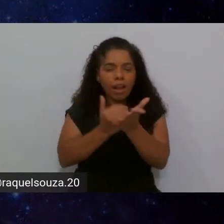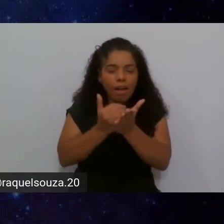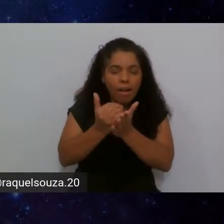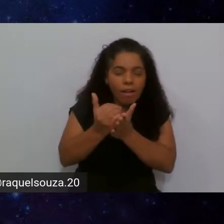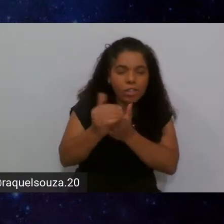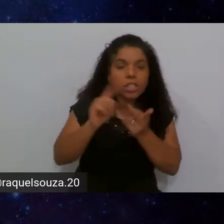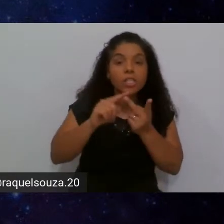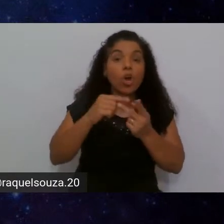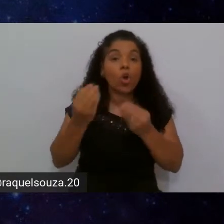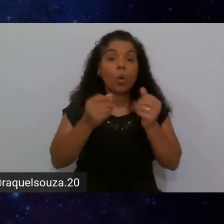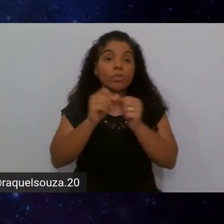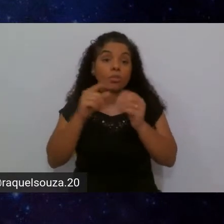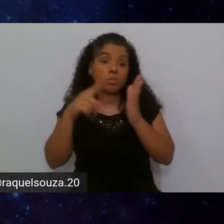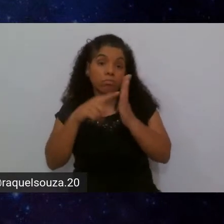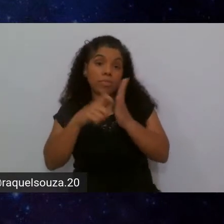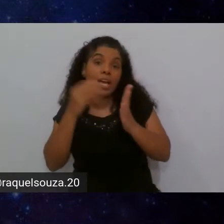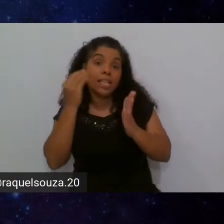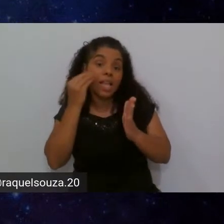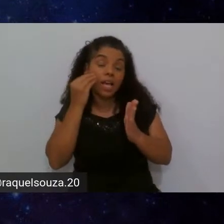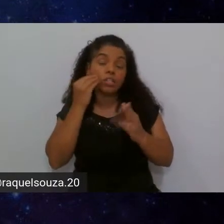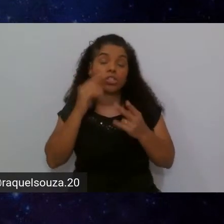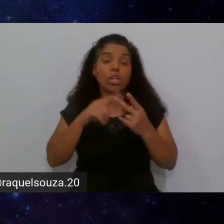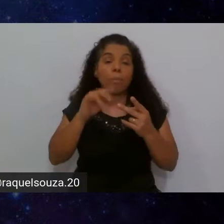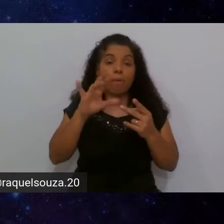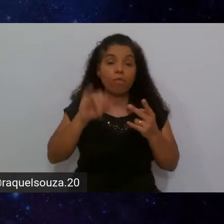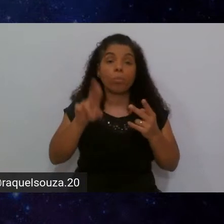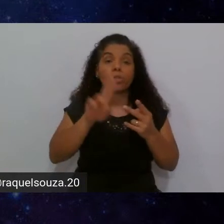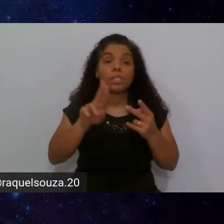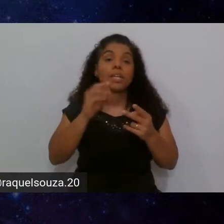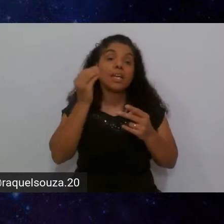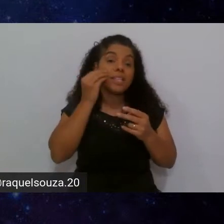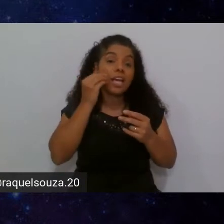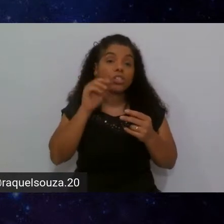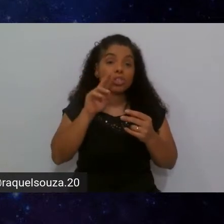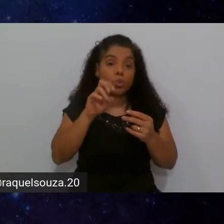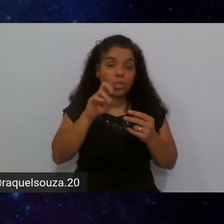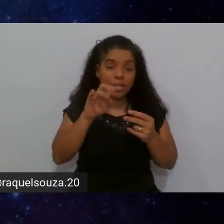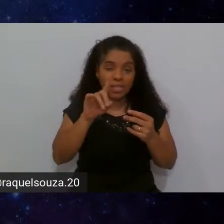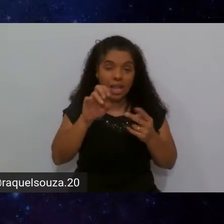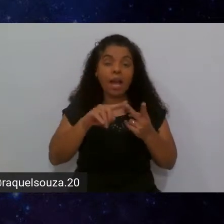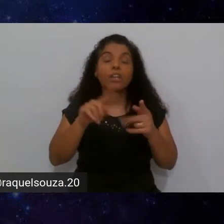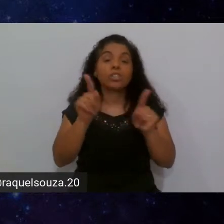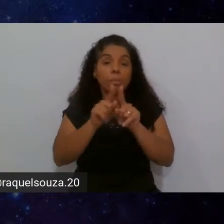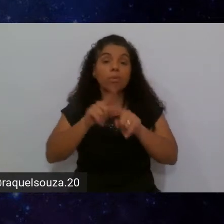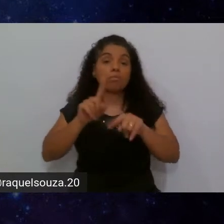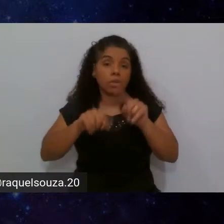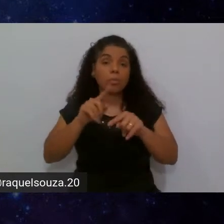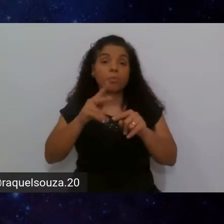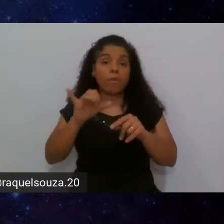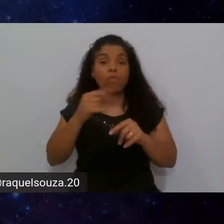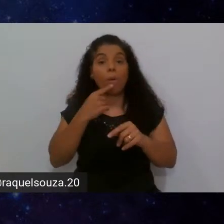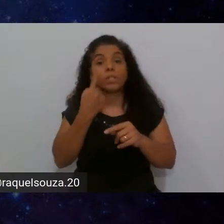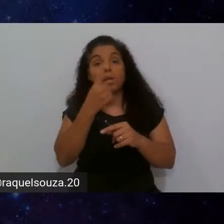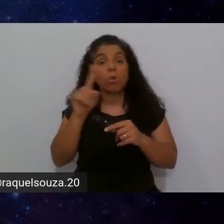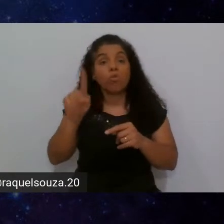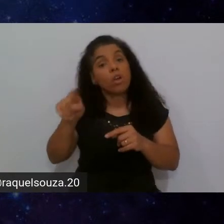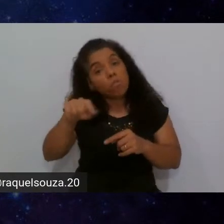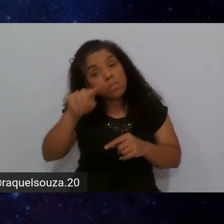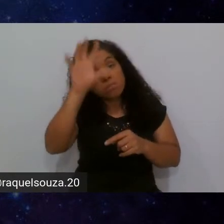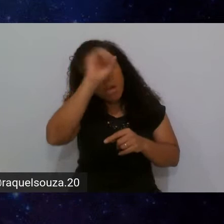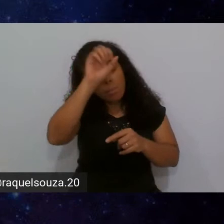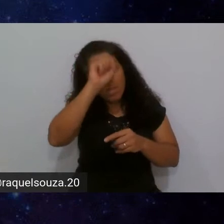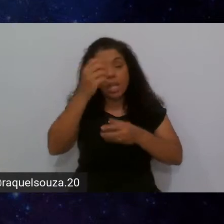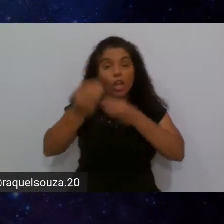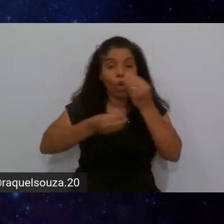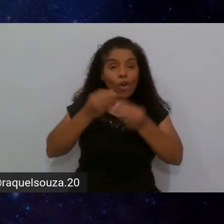executar testes de performance utilizando testes de unidade e ferramentas de teste de performance e por fim vocês aprenderam sobre